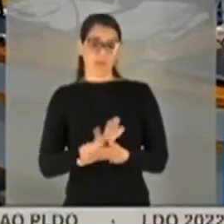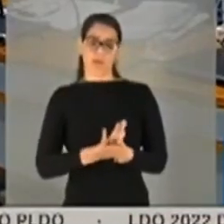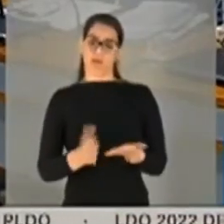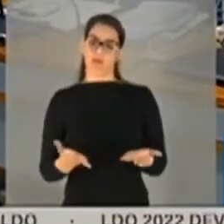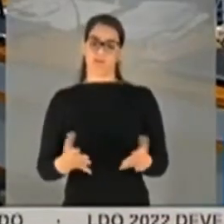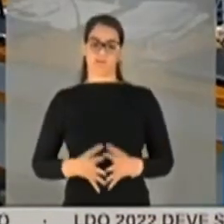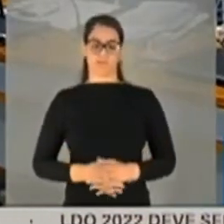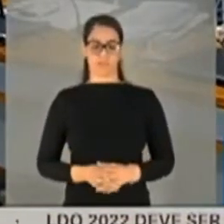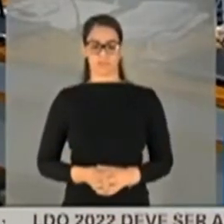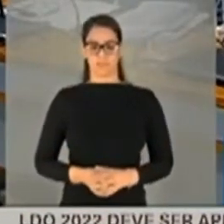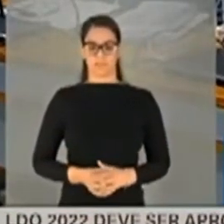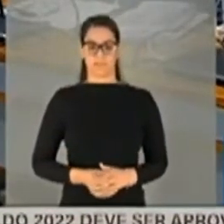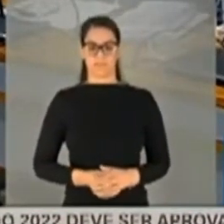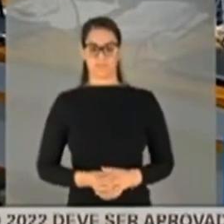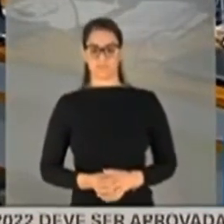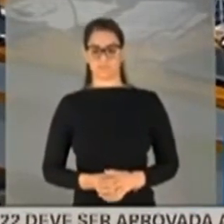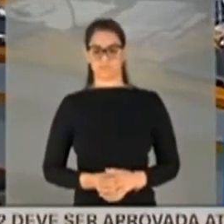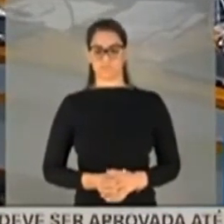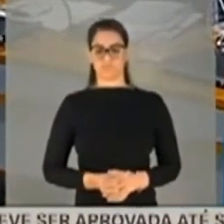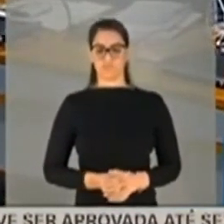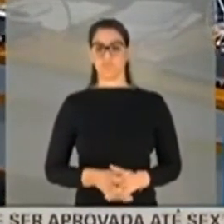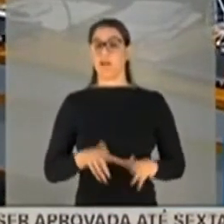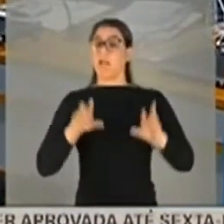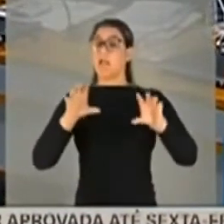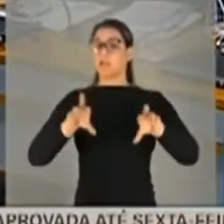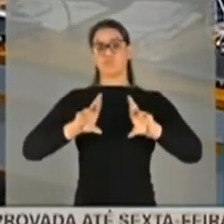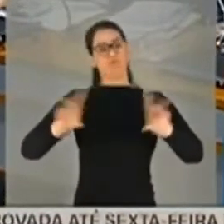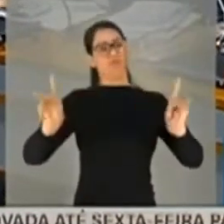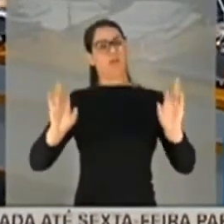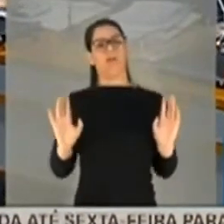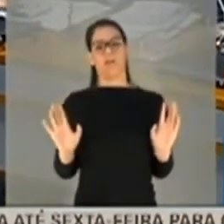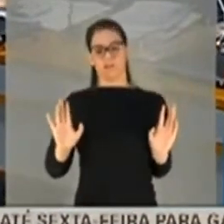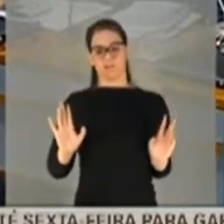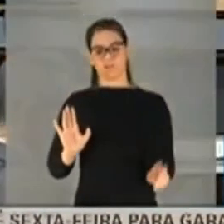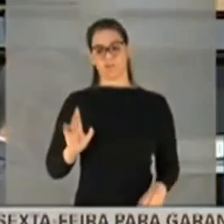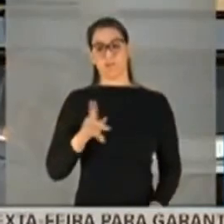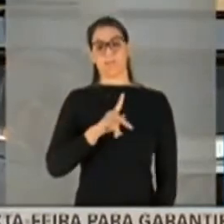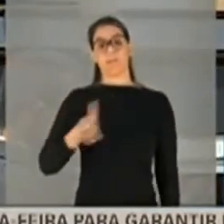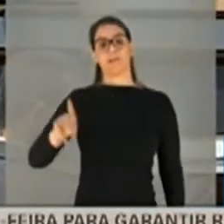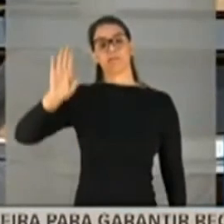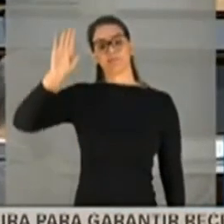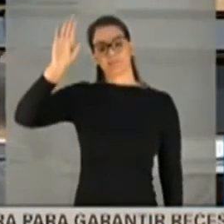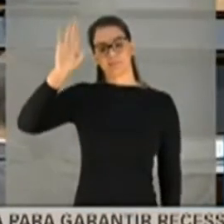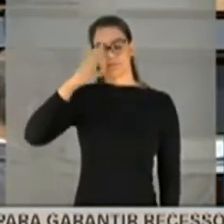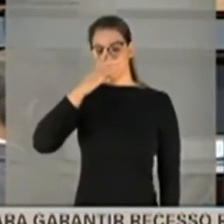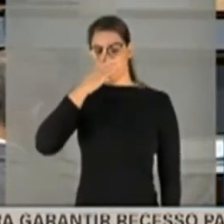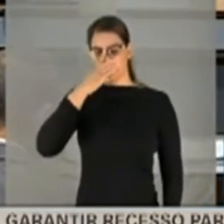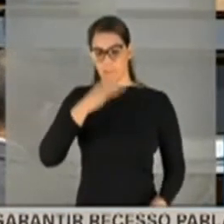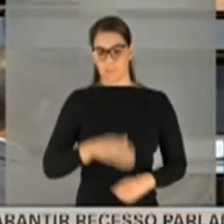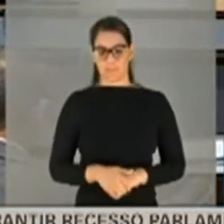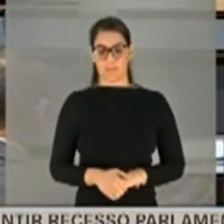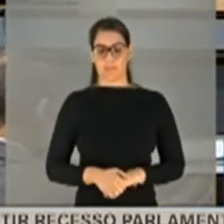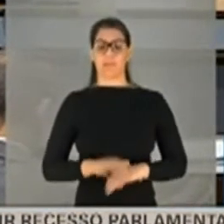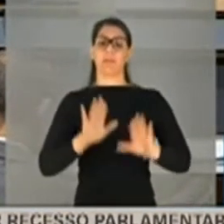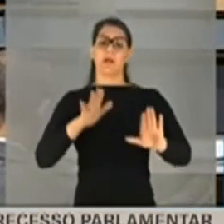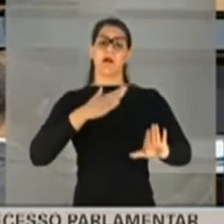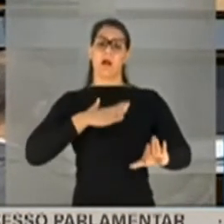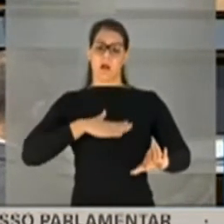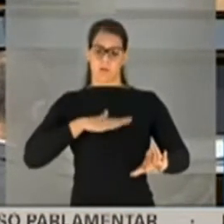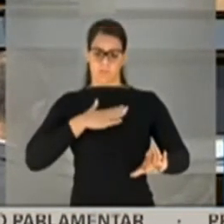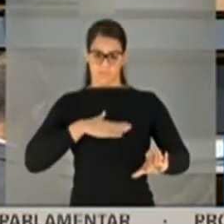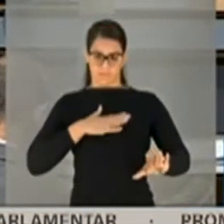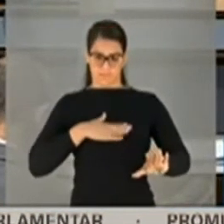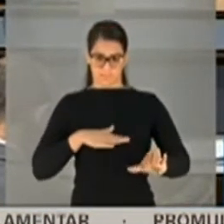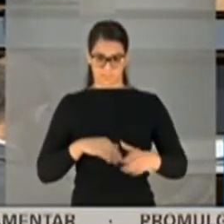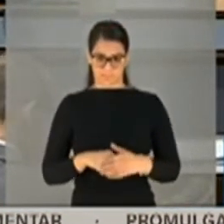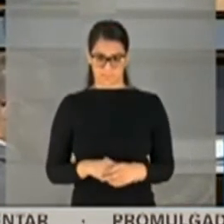São situações diferentes. Presidente, ordem. Só um minutinho, deixa eu fazer o encaminhamento.